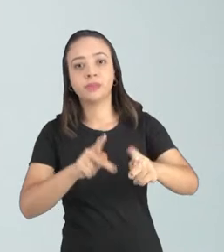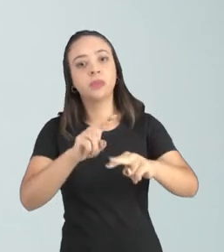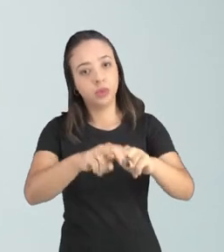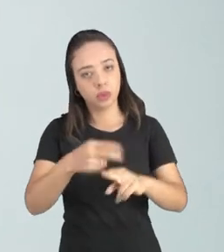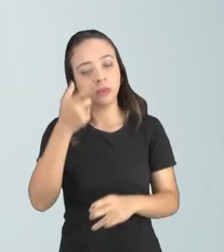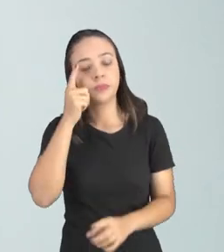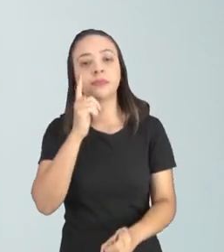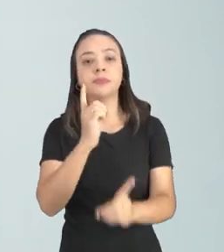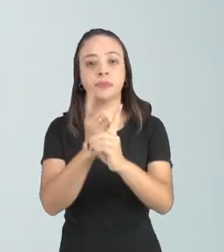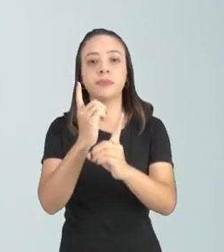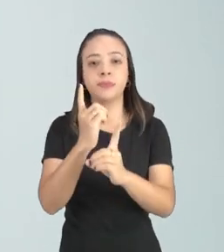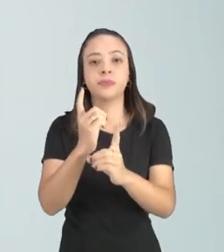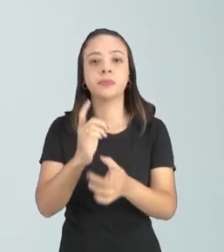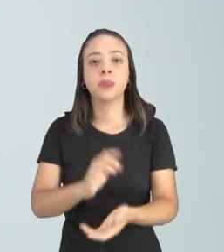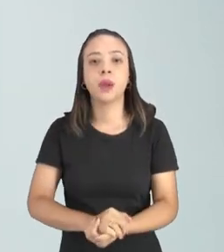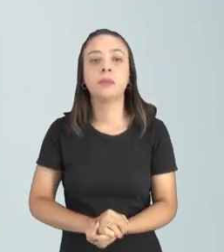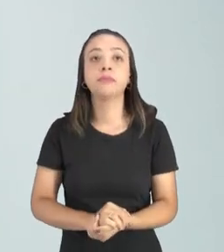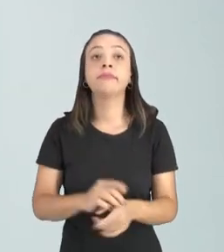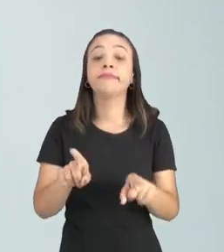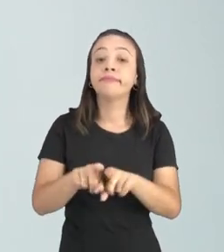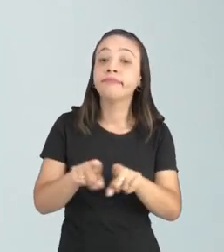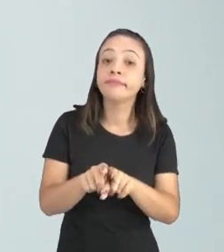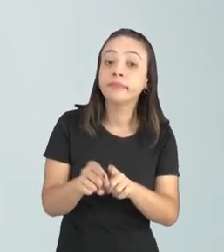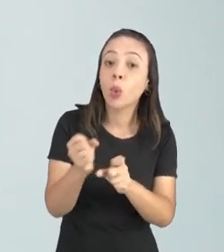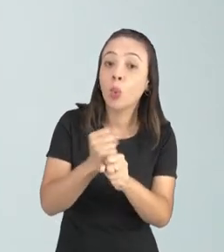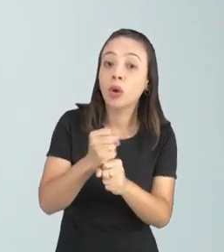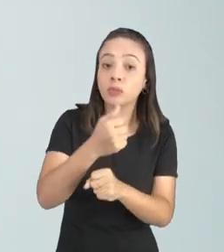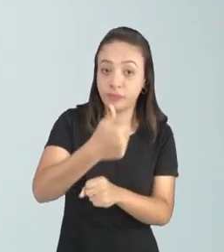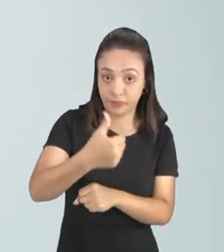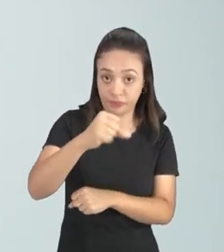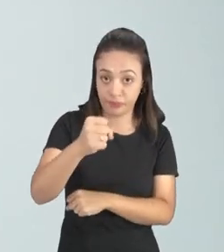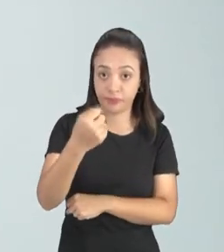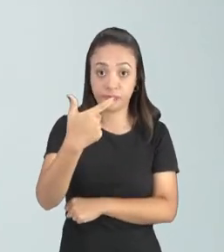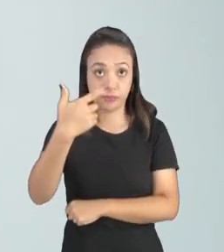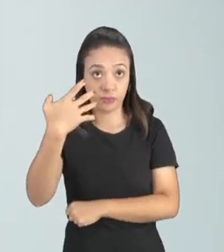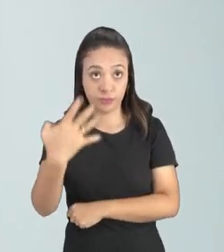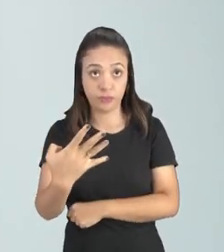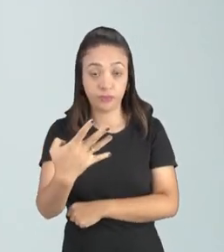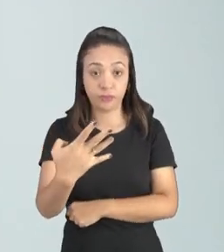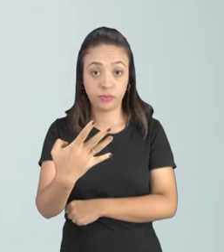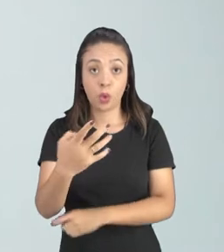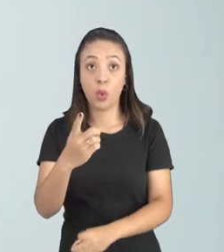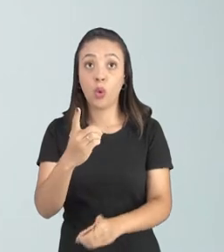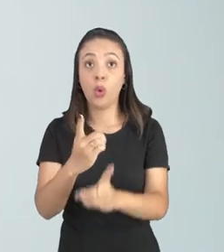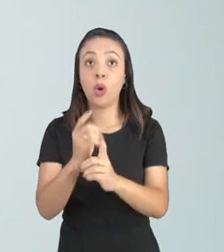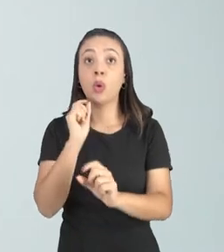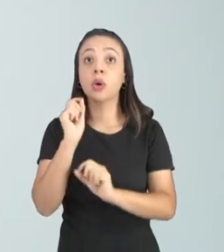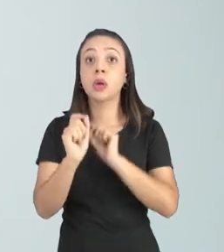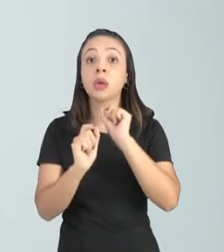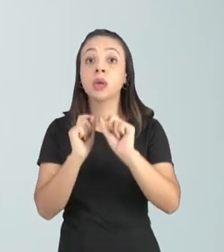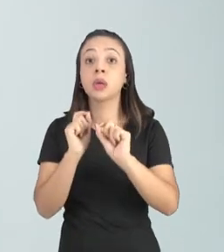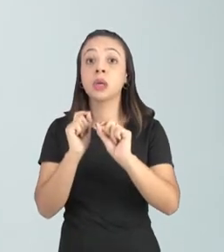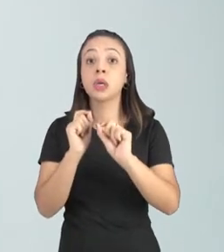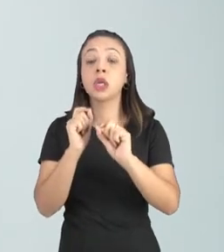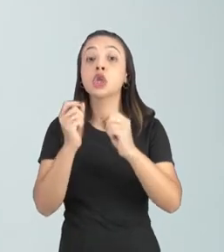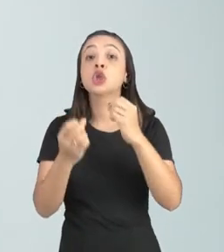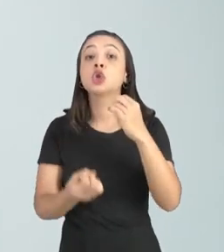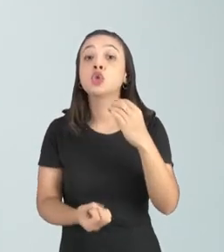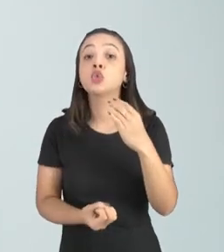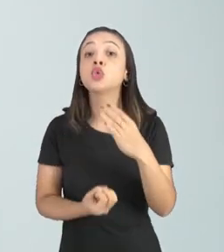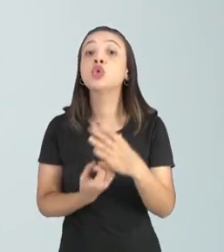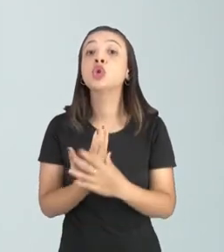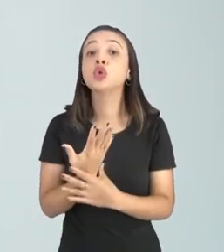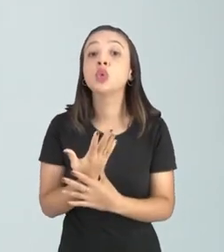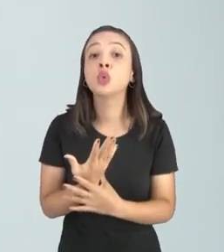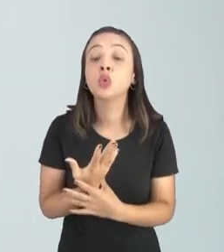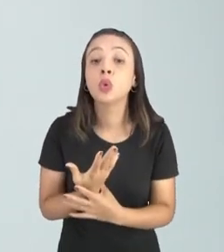certo e no ano de 1824 foi feito a descoberta na verdade né foi feito o diagnóstico da